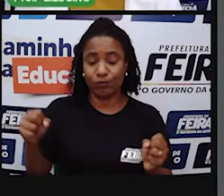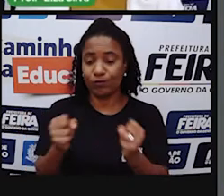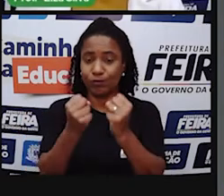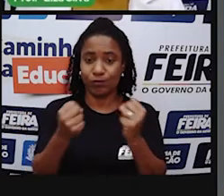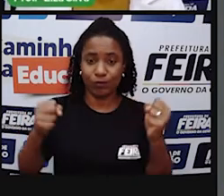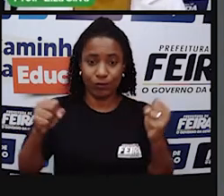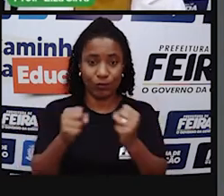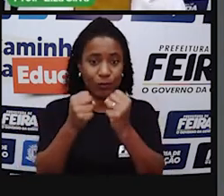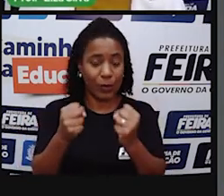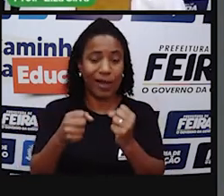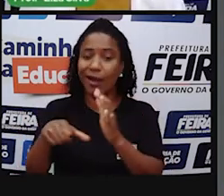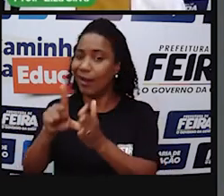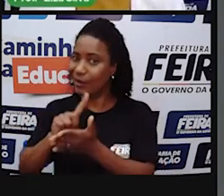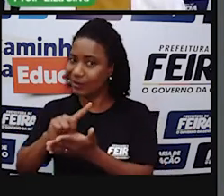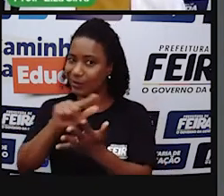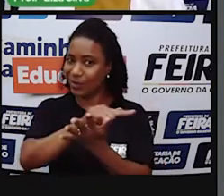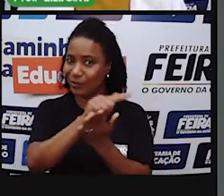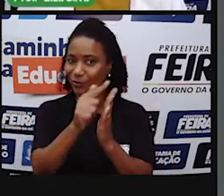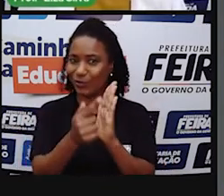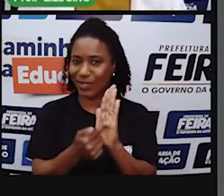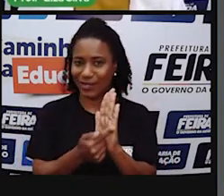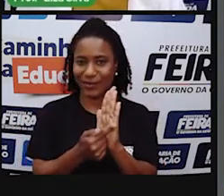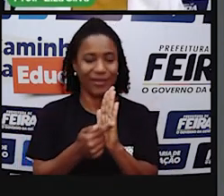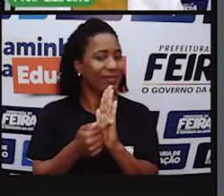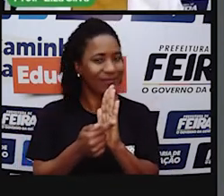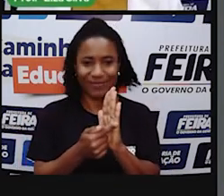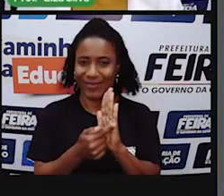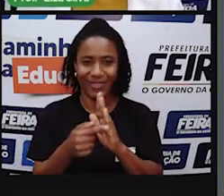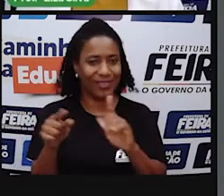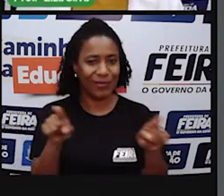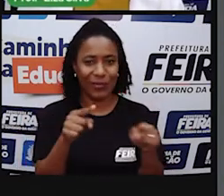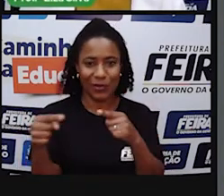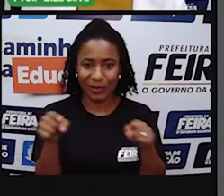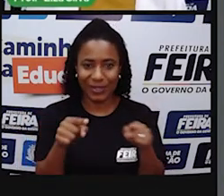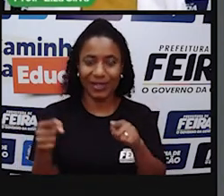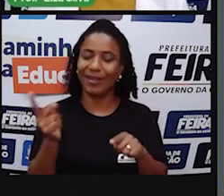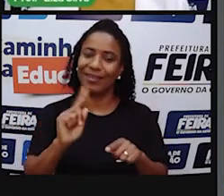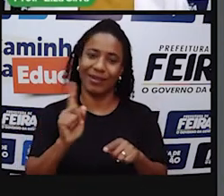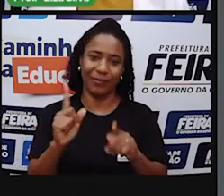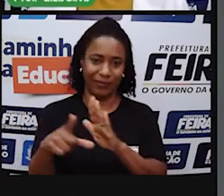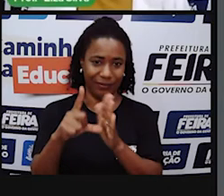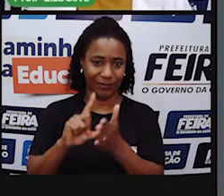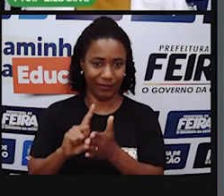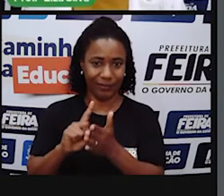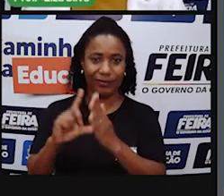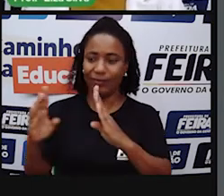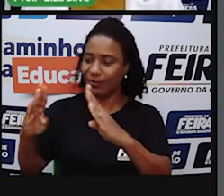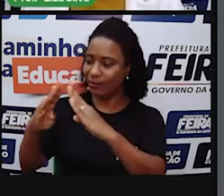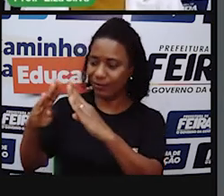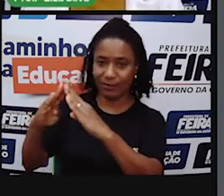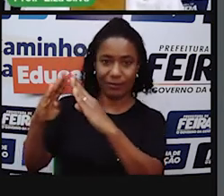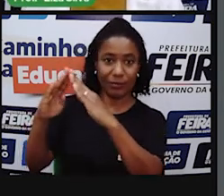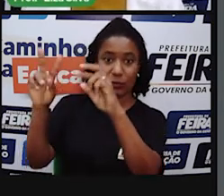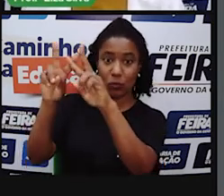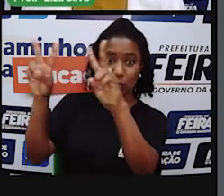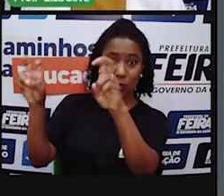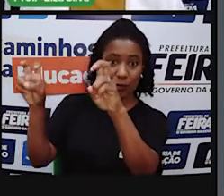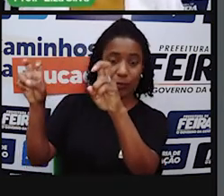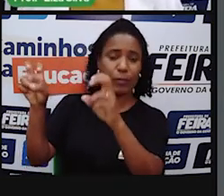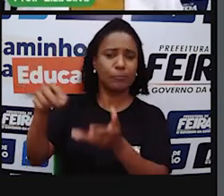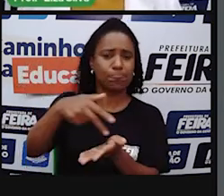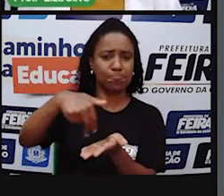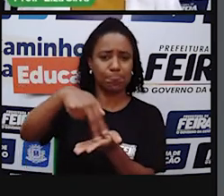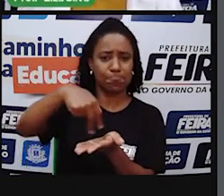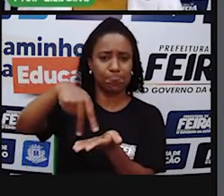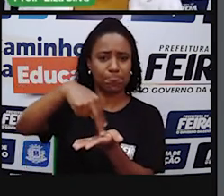não era um gênero musical Era uma casa onde se dançava música nordestina E aí